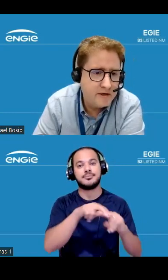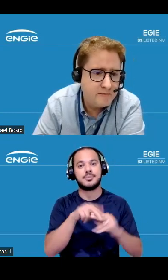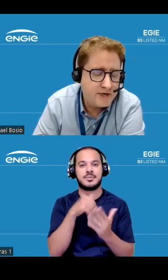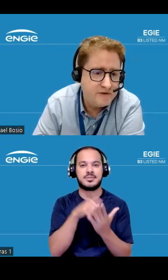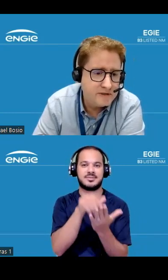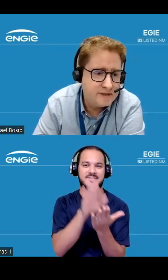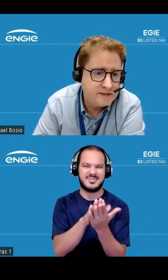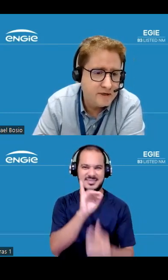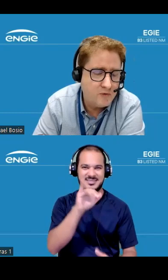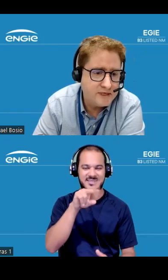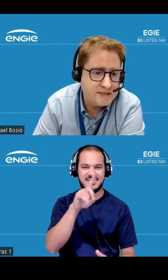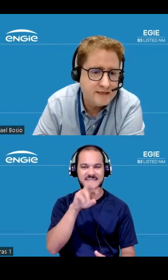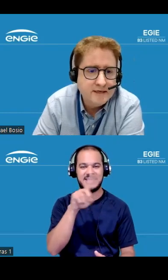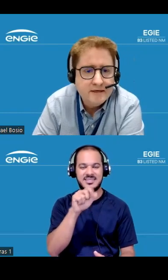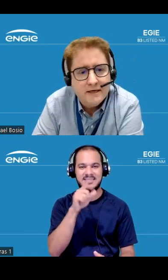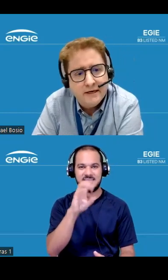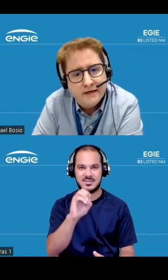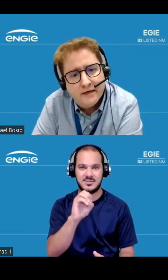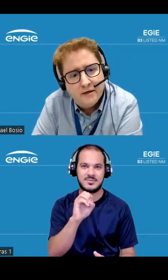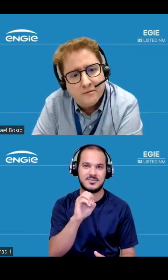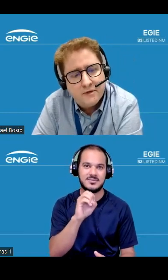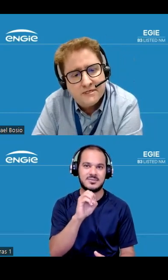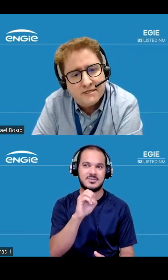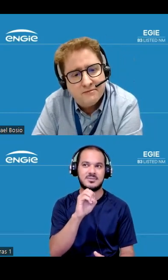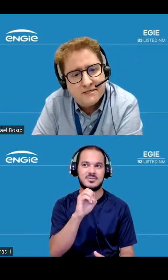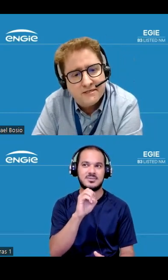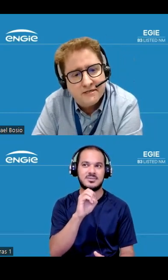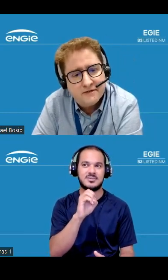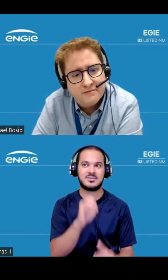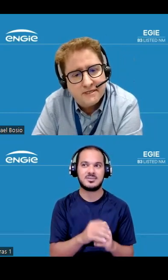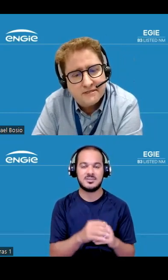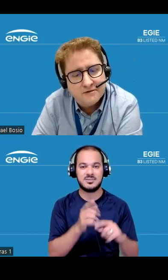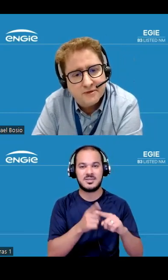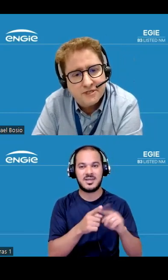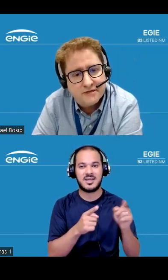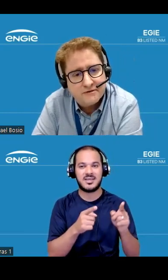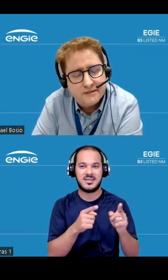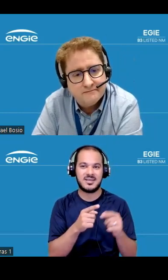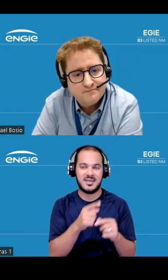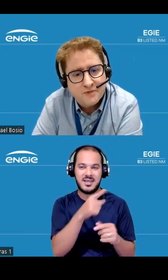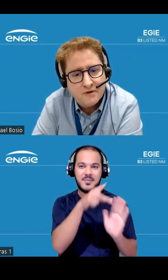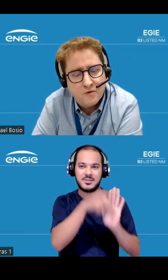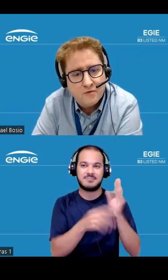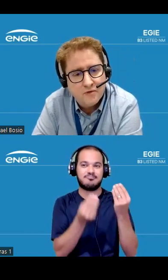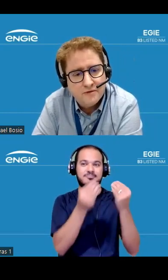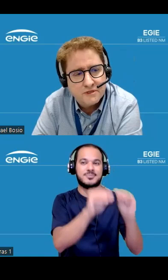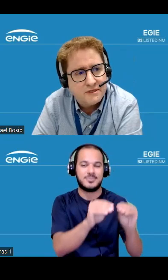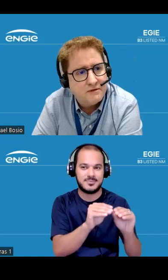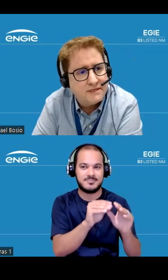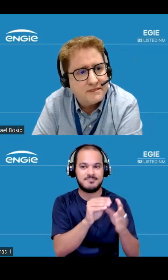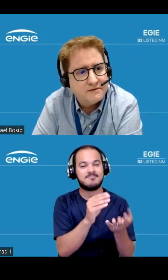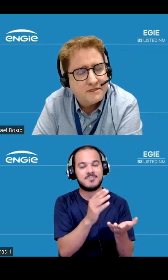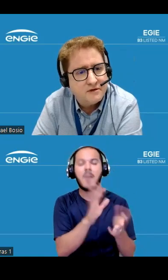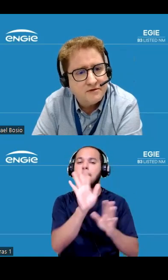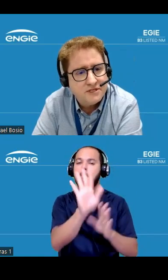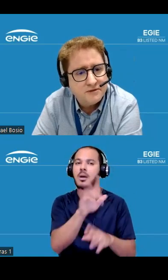para vir né compensar esses setbacks que teve na implantação do projeto então que concluímos então